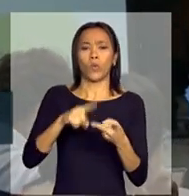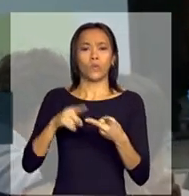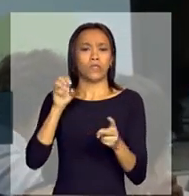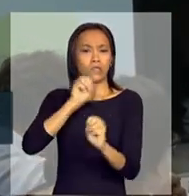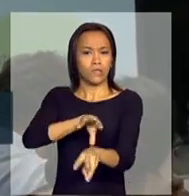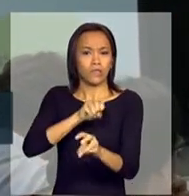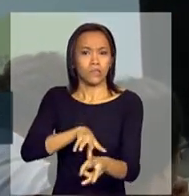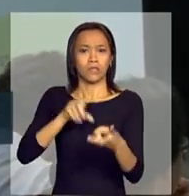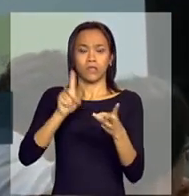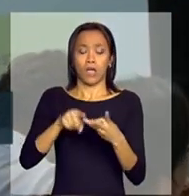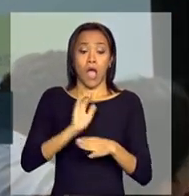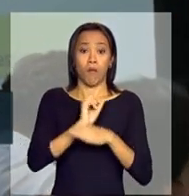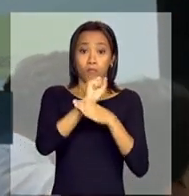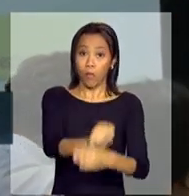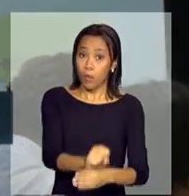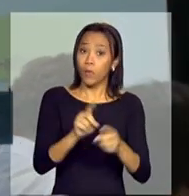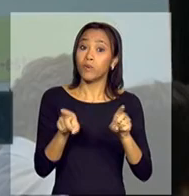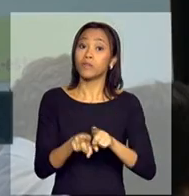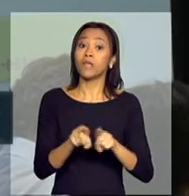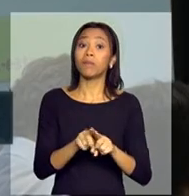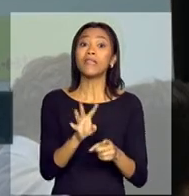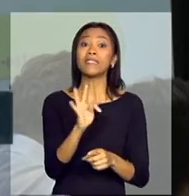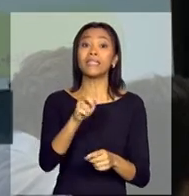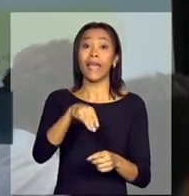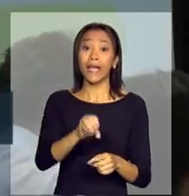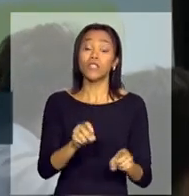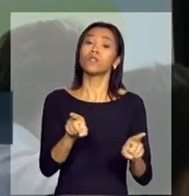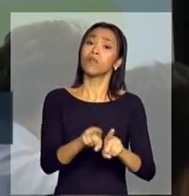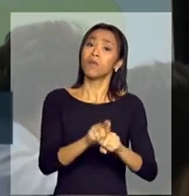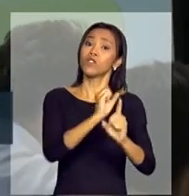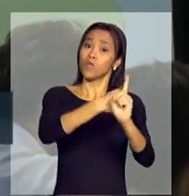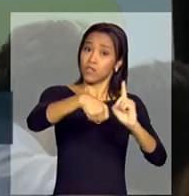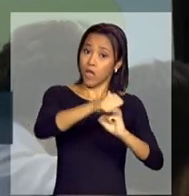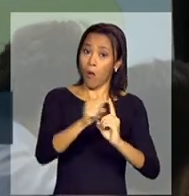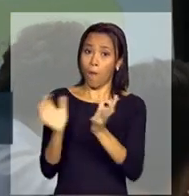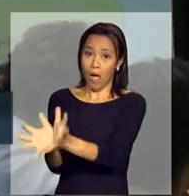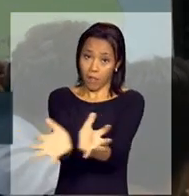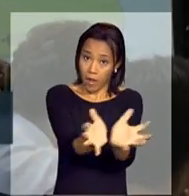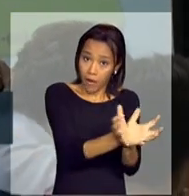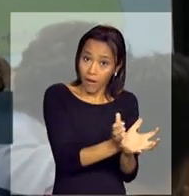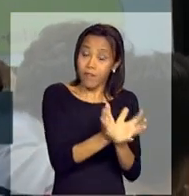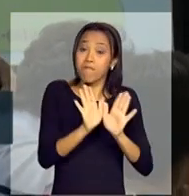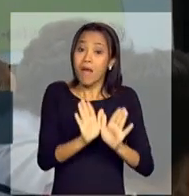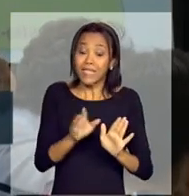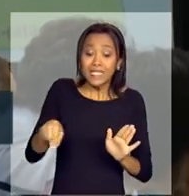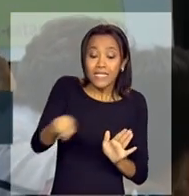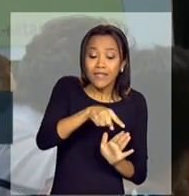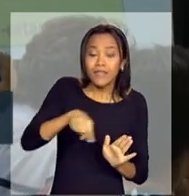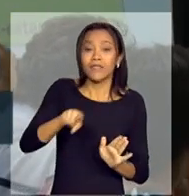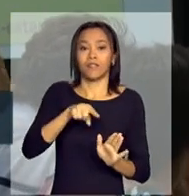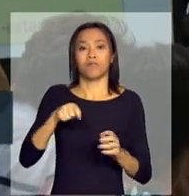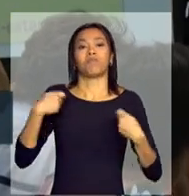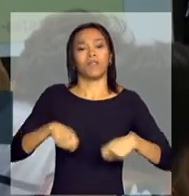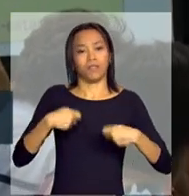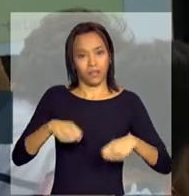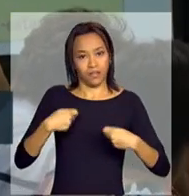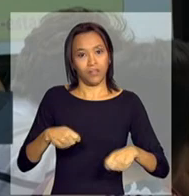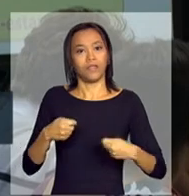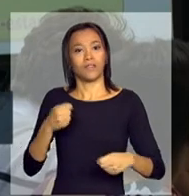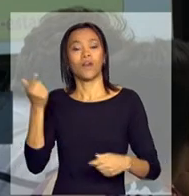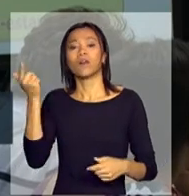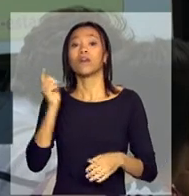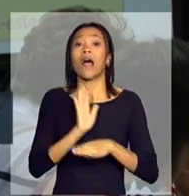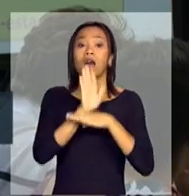de assistência, de assistência técnica, assistência social, mas esse serviço precisa chegar primeiro em quem mais